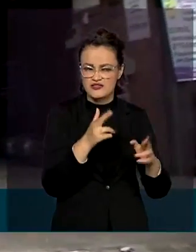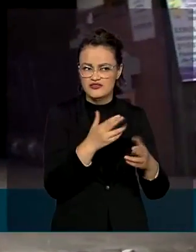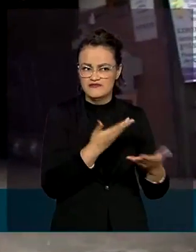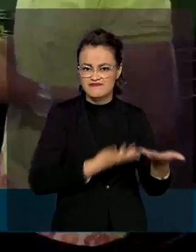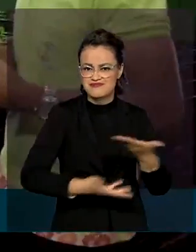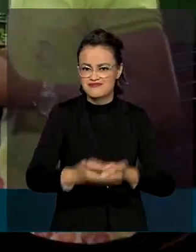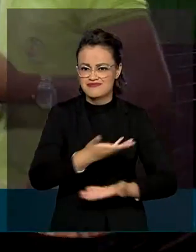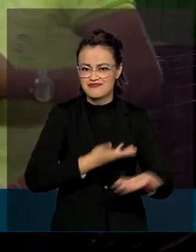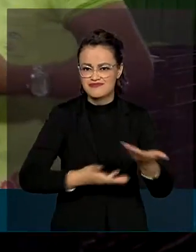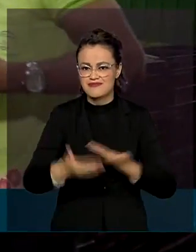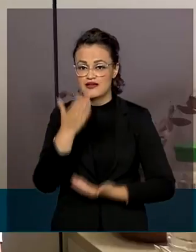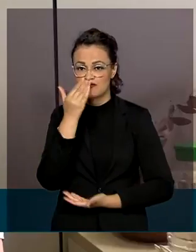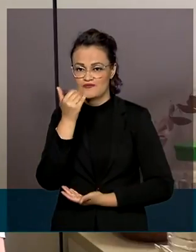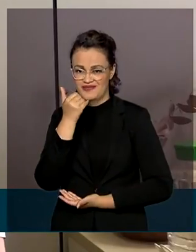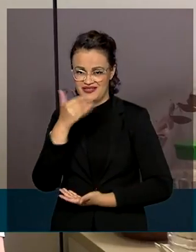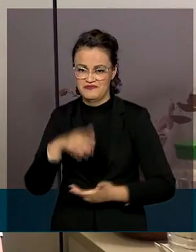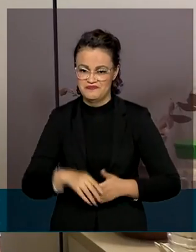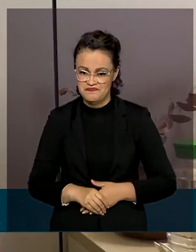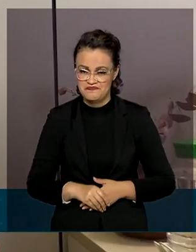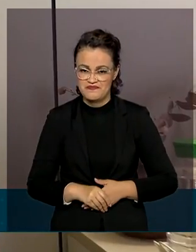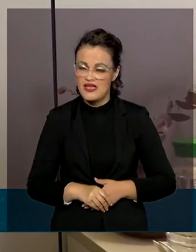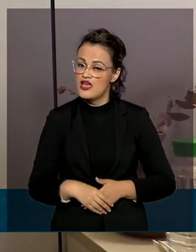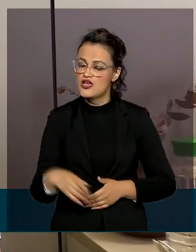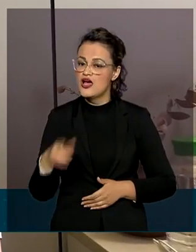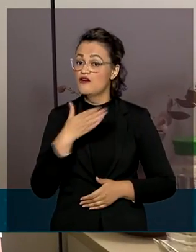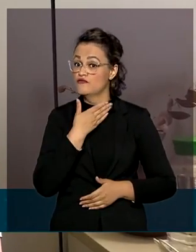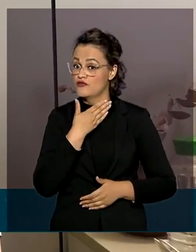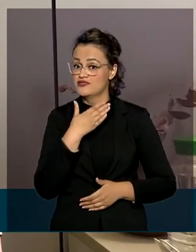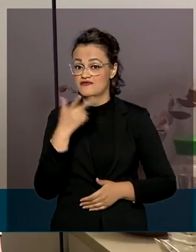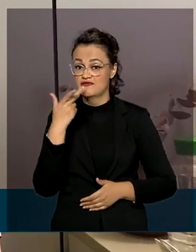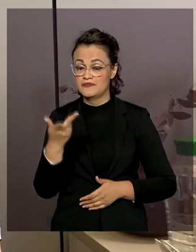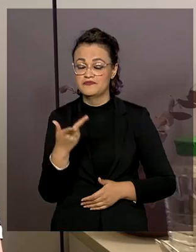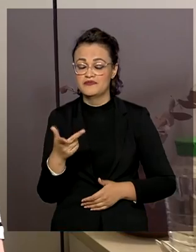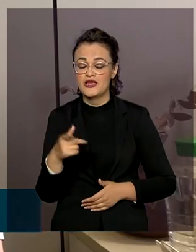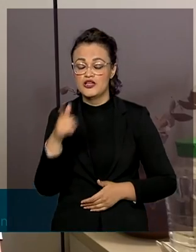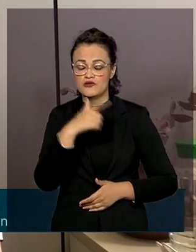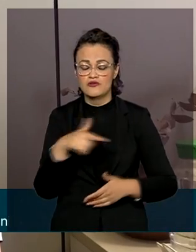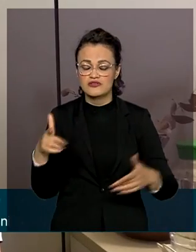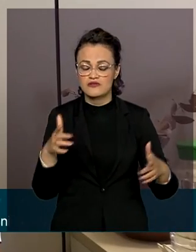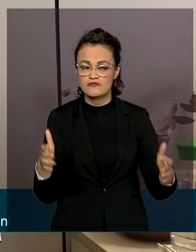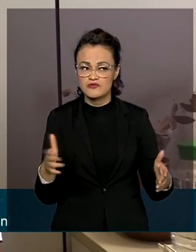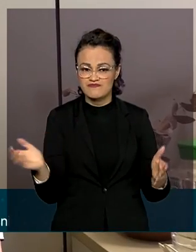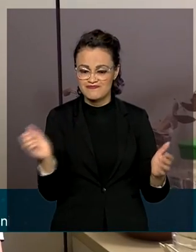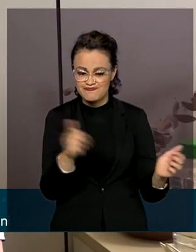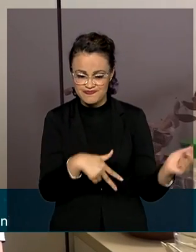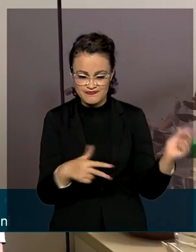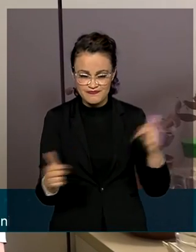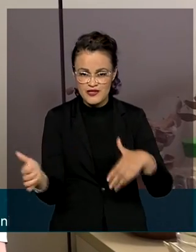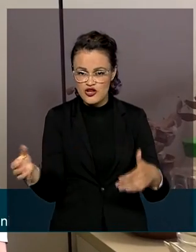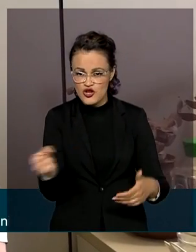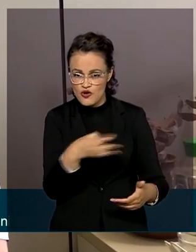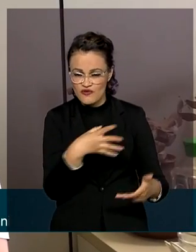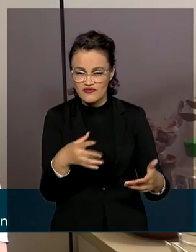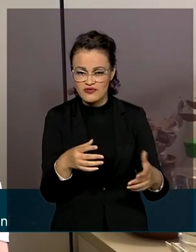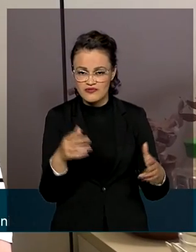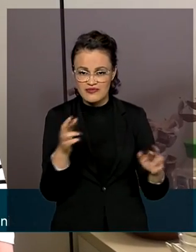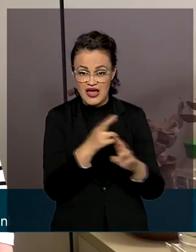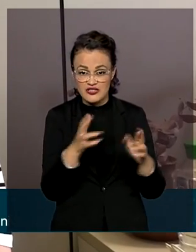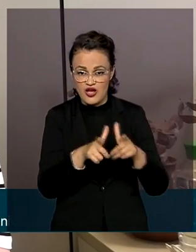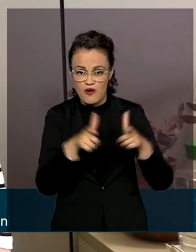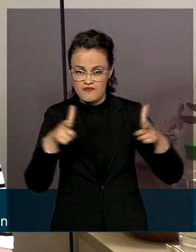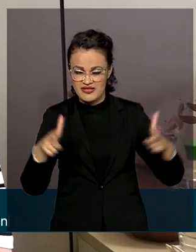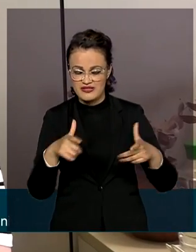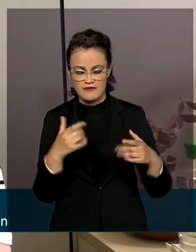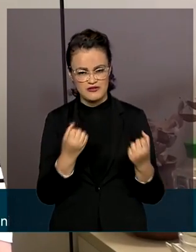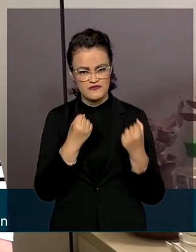de bancos de alimentos. Nós estamos alçando a rede brasileira de bancos de alimentos a um outro patamar, muito